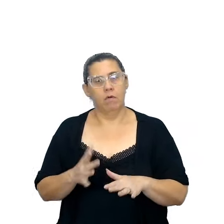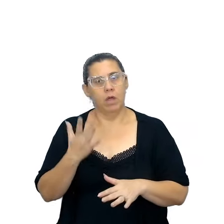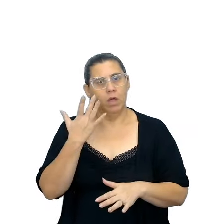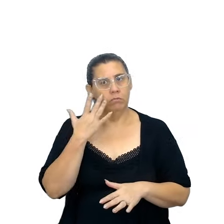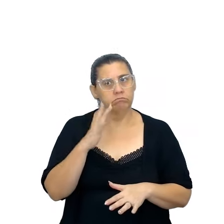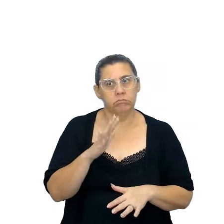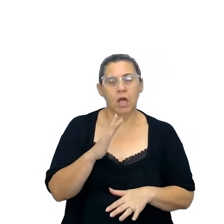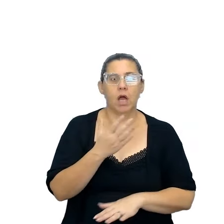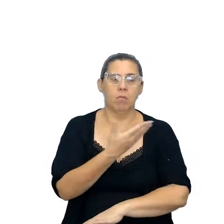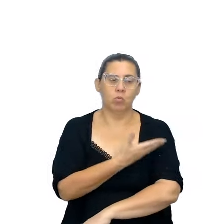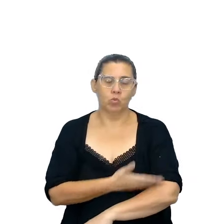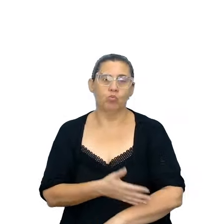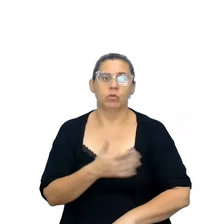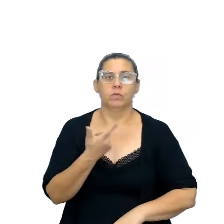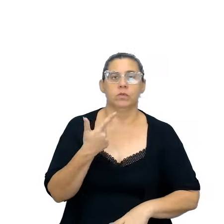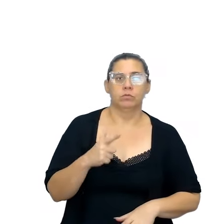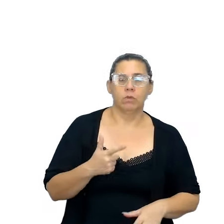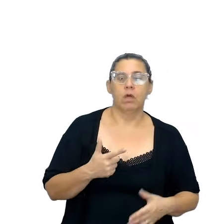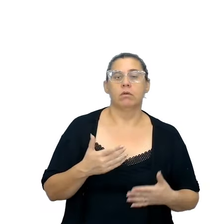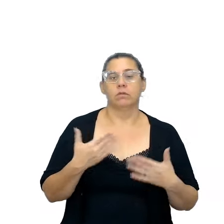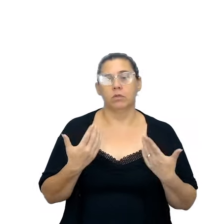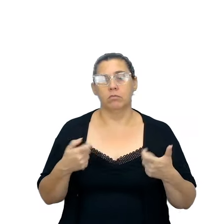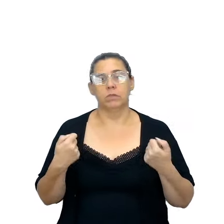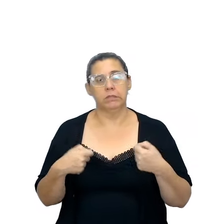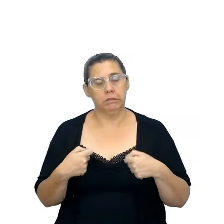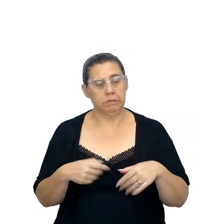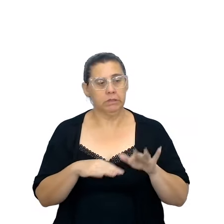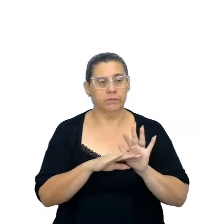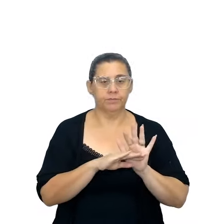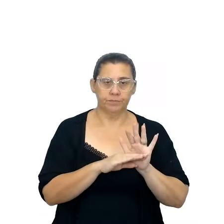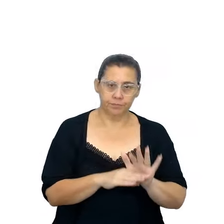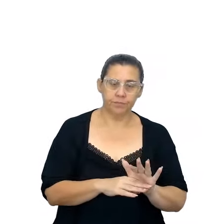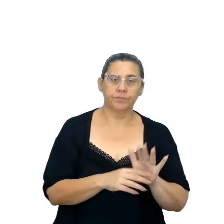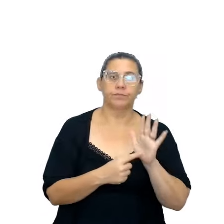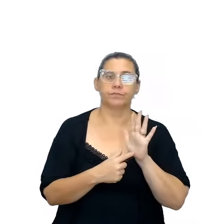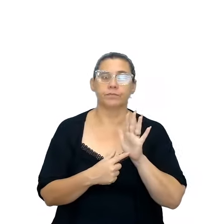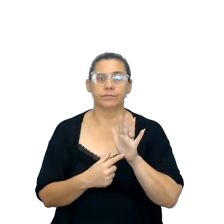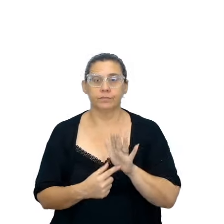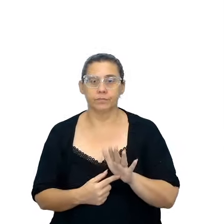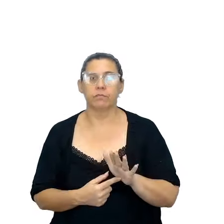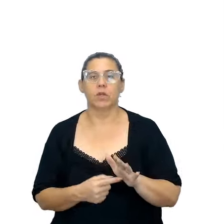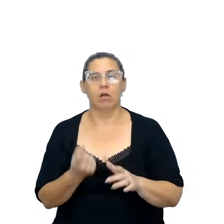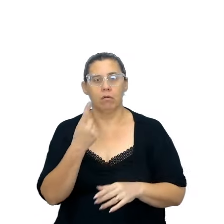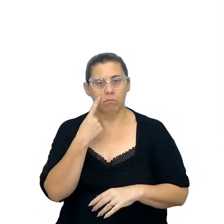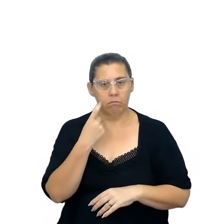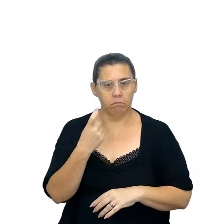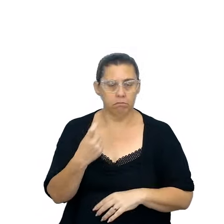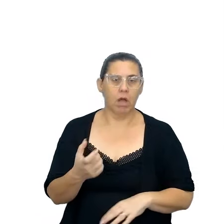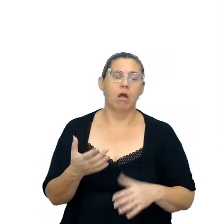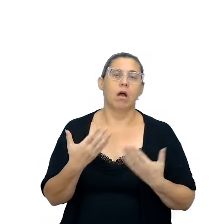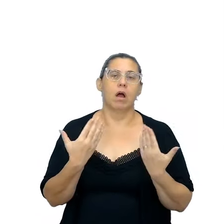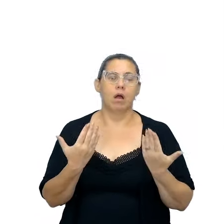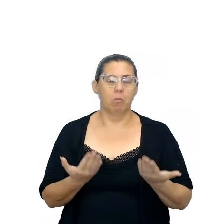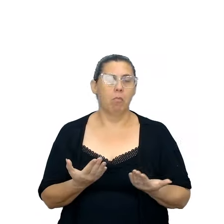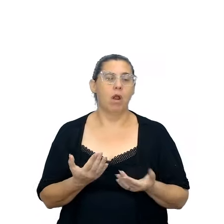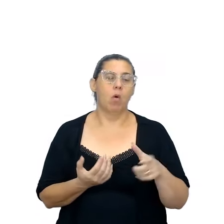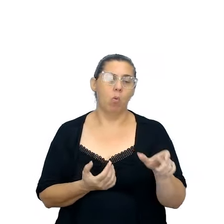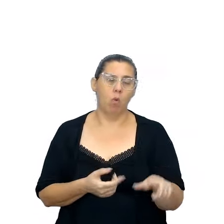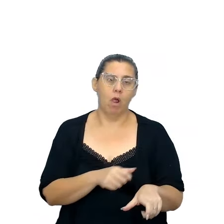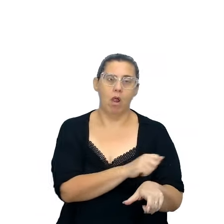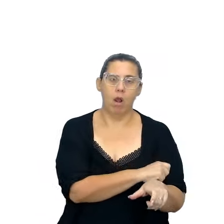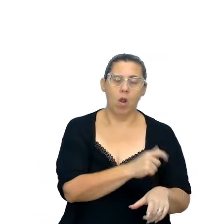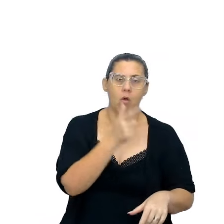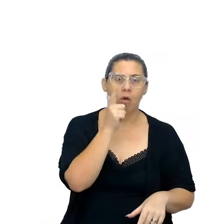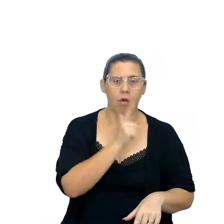esse hábito, né, então, precisa estimular, levar obras interessantes para eles, né,